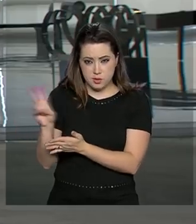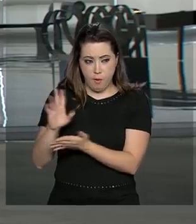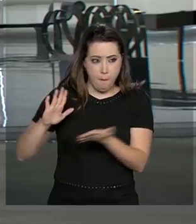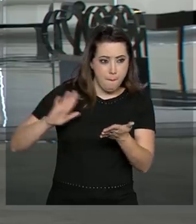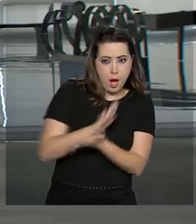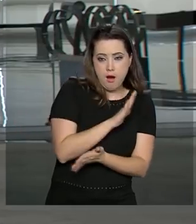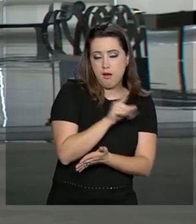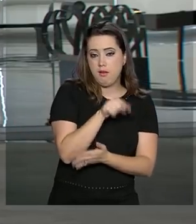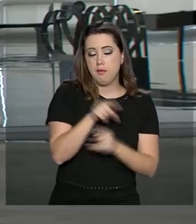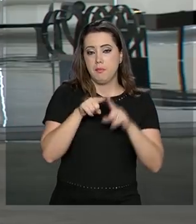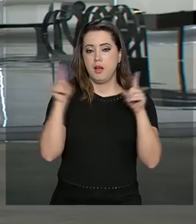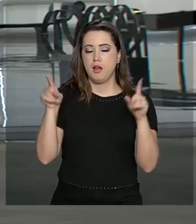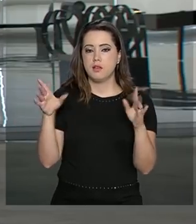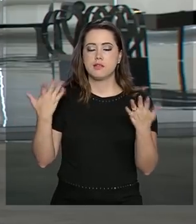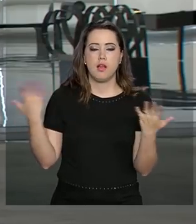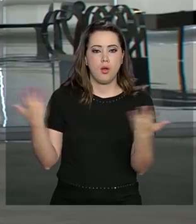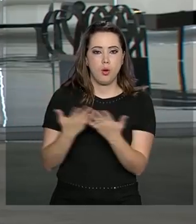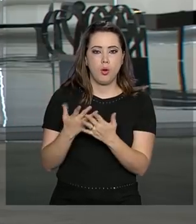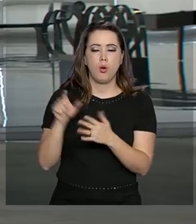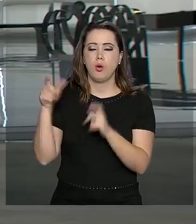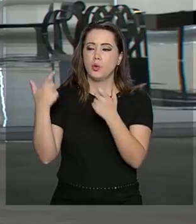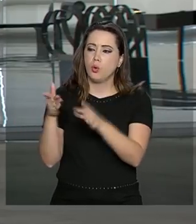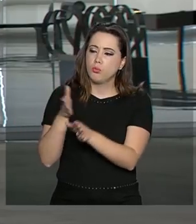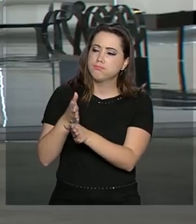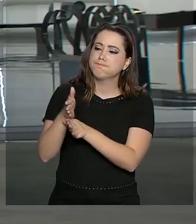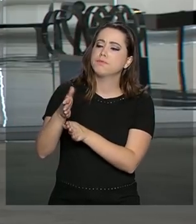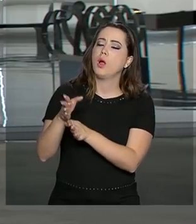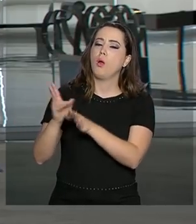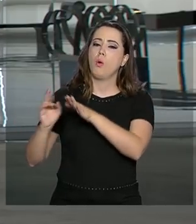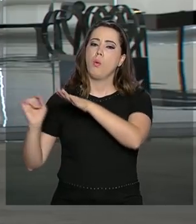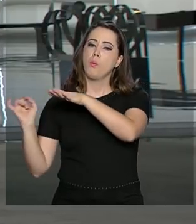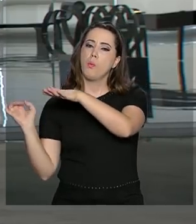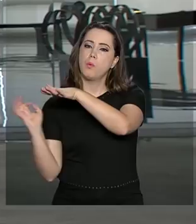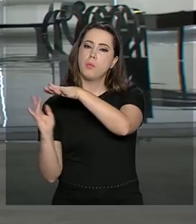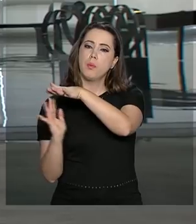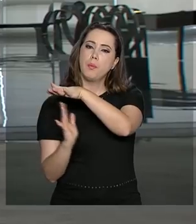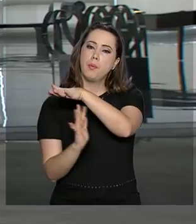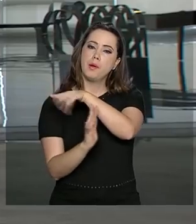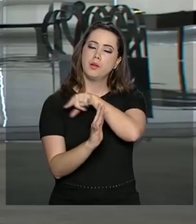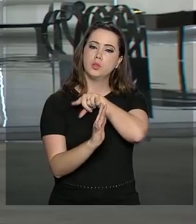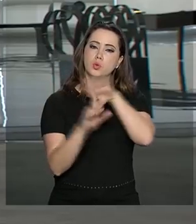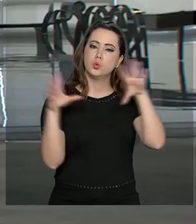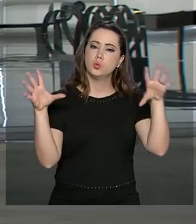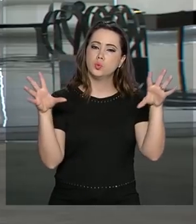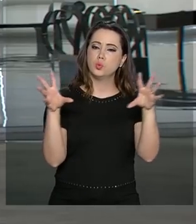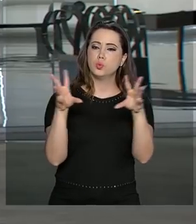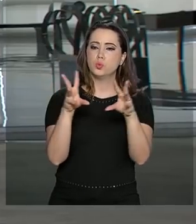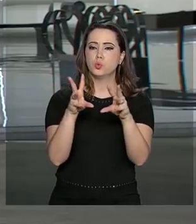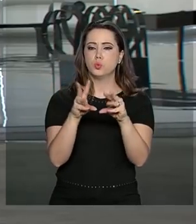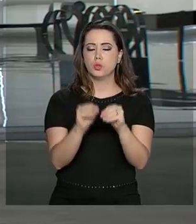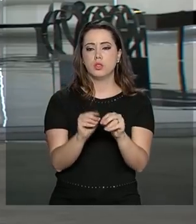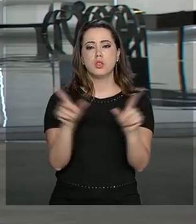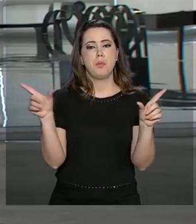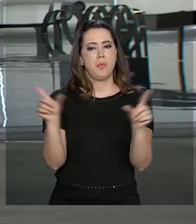o fluxo migratório no posto de triagem diminuiu bastante nos últimos dias.